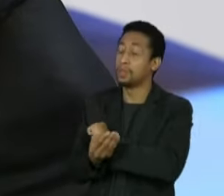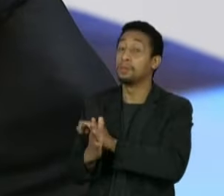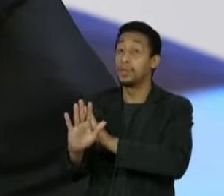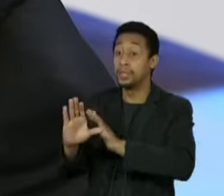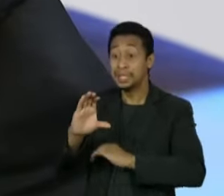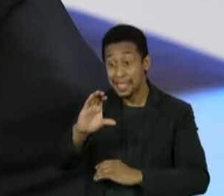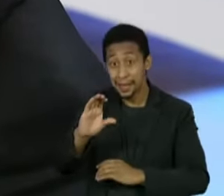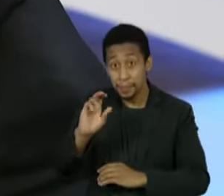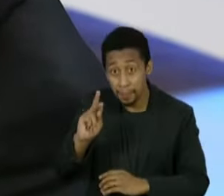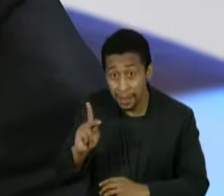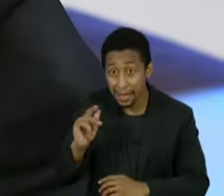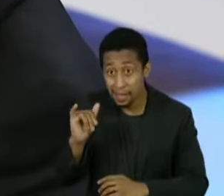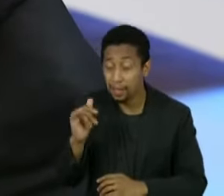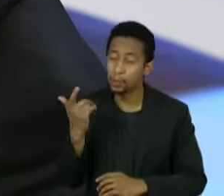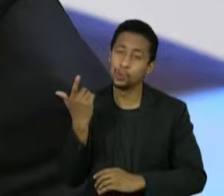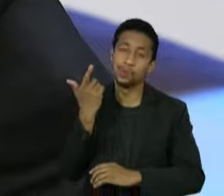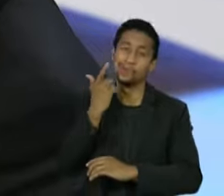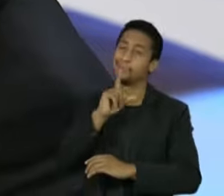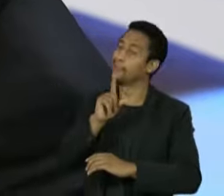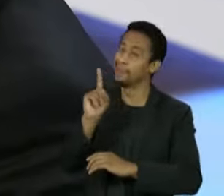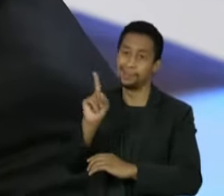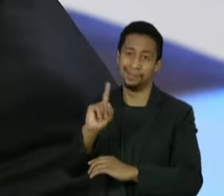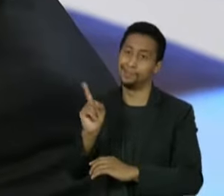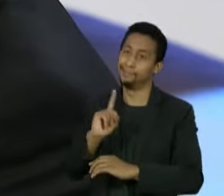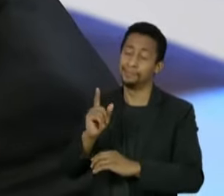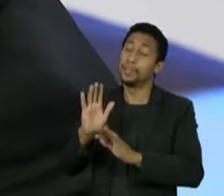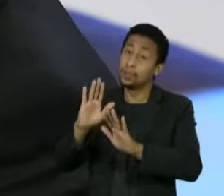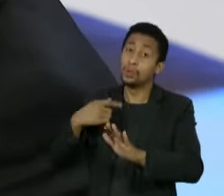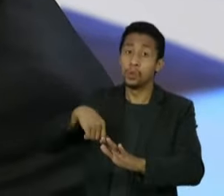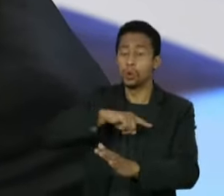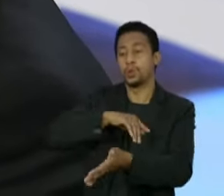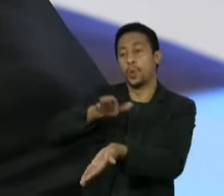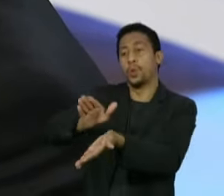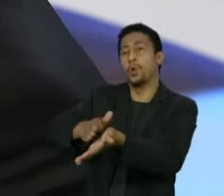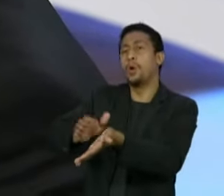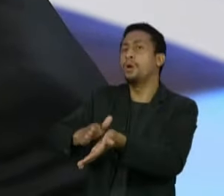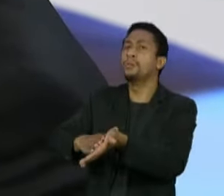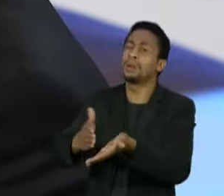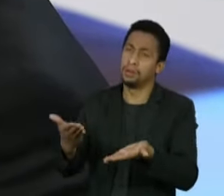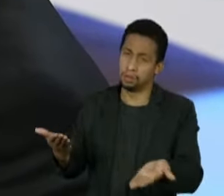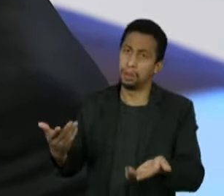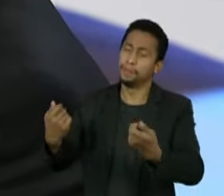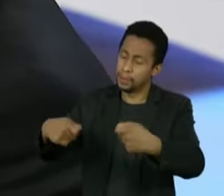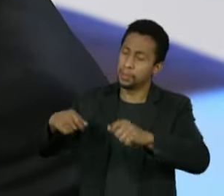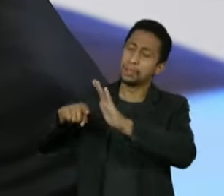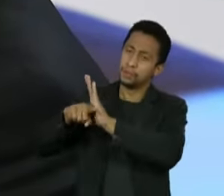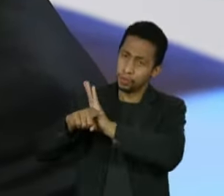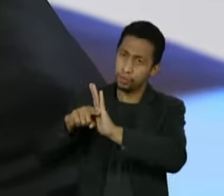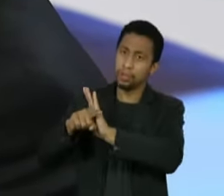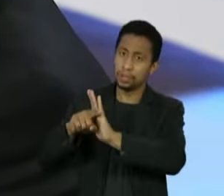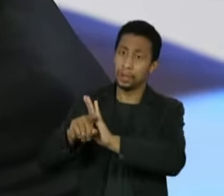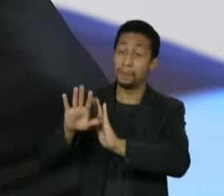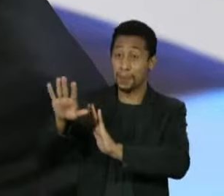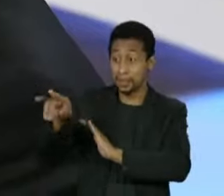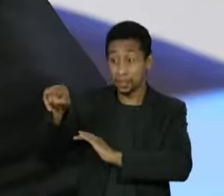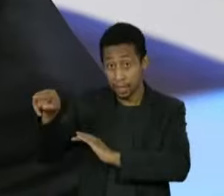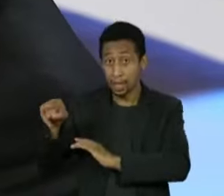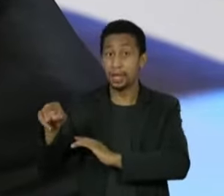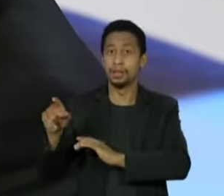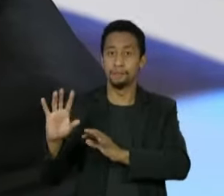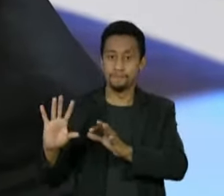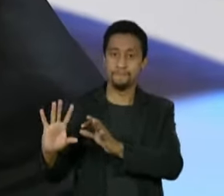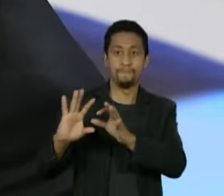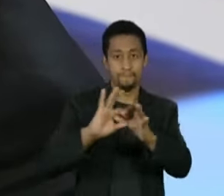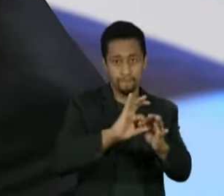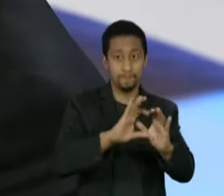na CPI mecanismos para poder chegar nisso. O que a gente faz é cobrar que você tenha as apurações em andamento. A vinculação dele com lobistas,